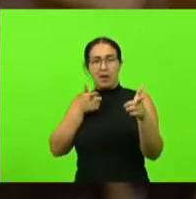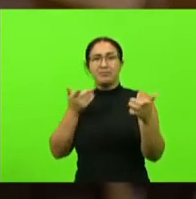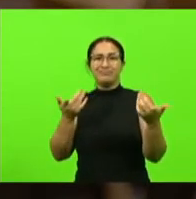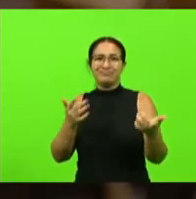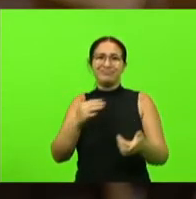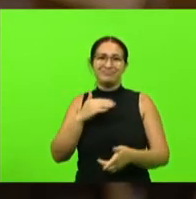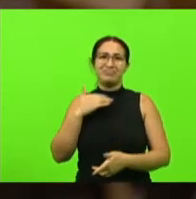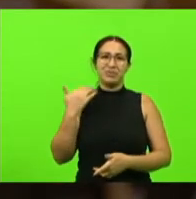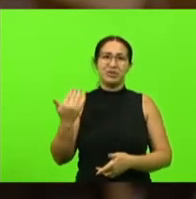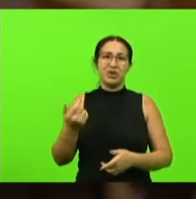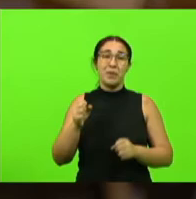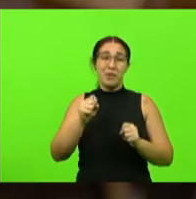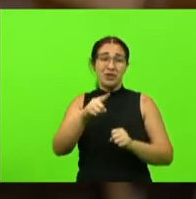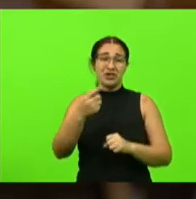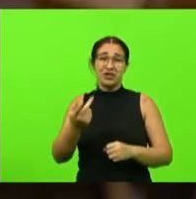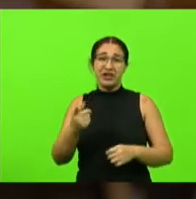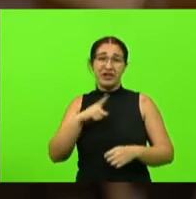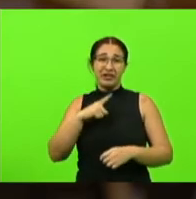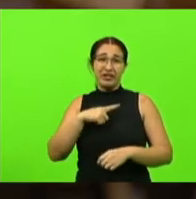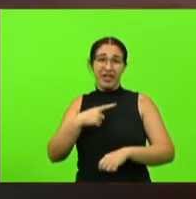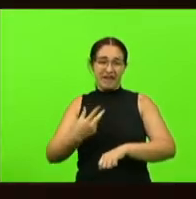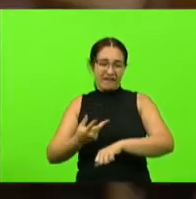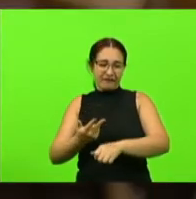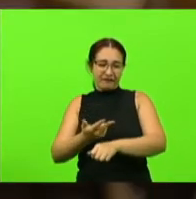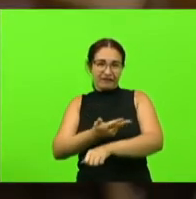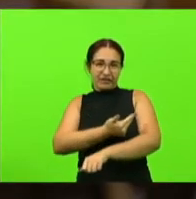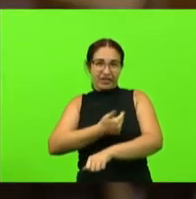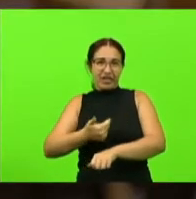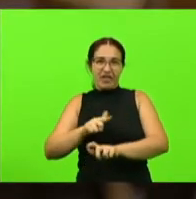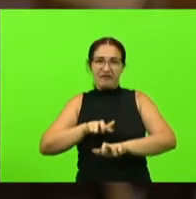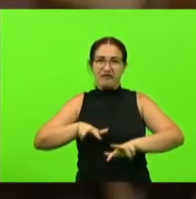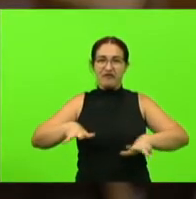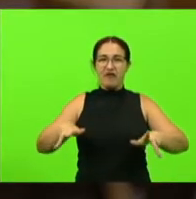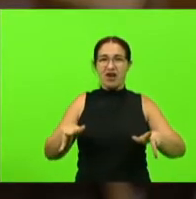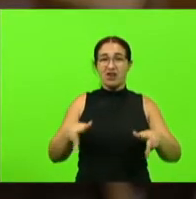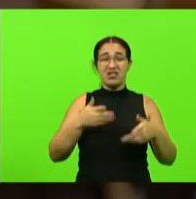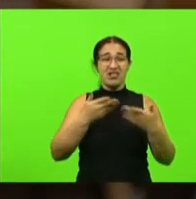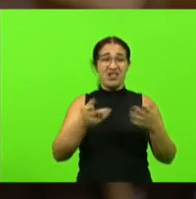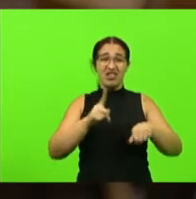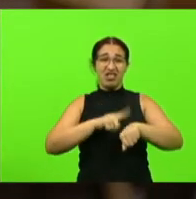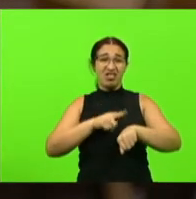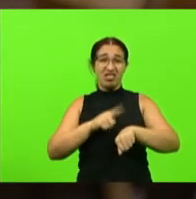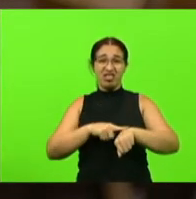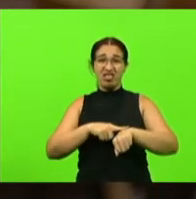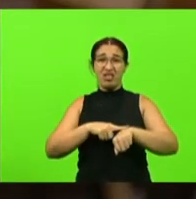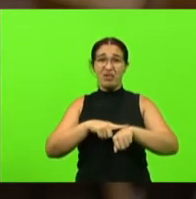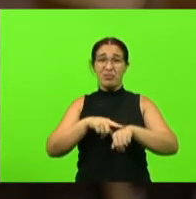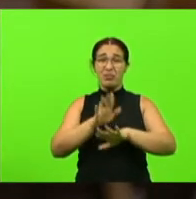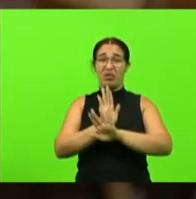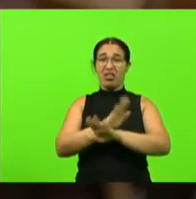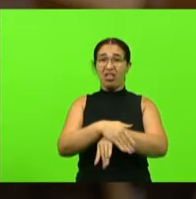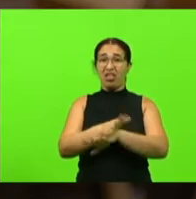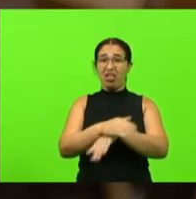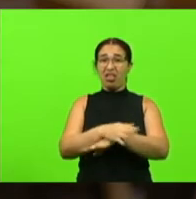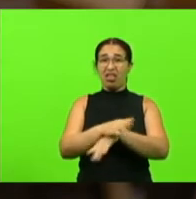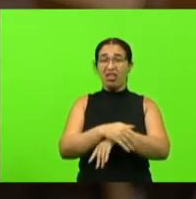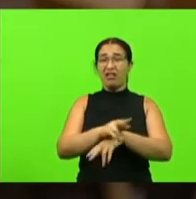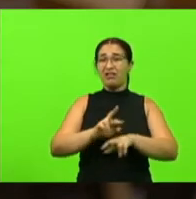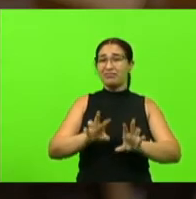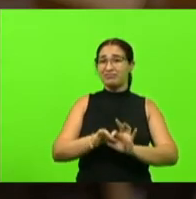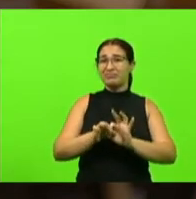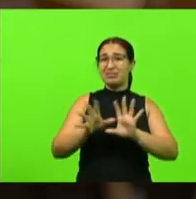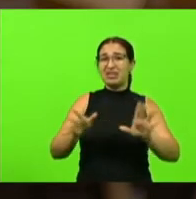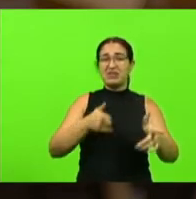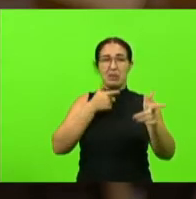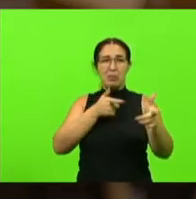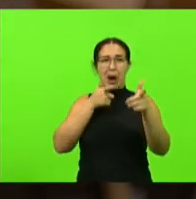tatuagem no corpo né que não que tem o que fazer e vive matando as pessoas aí é a torta e direita